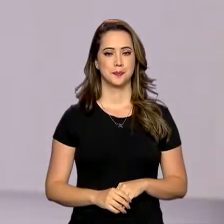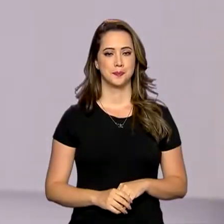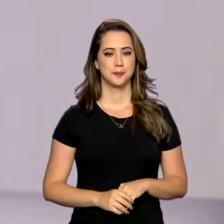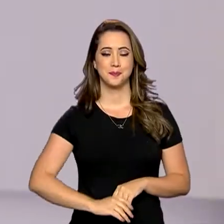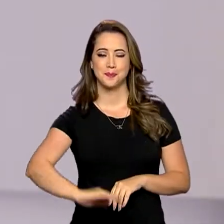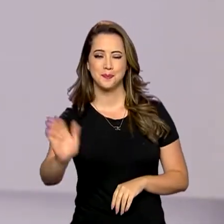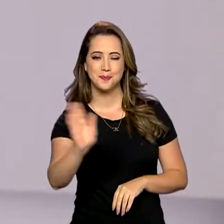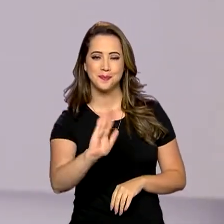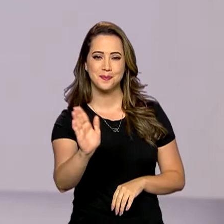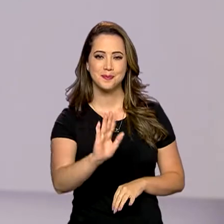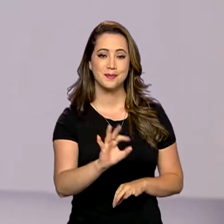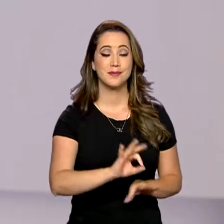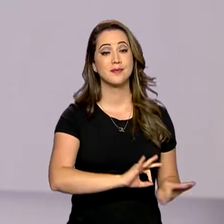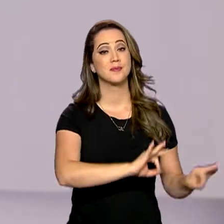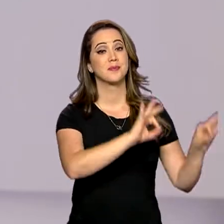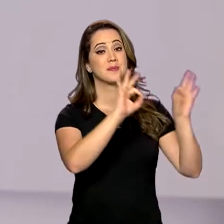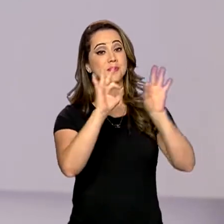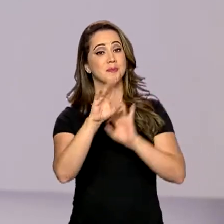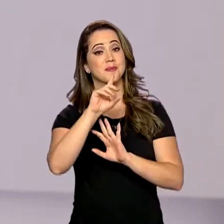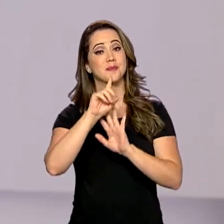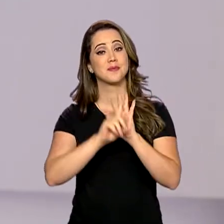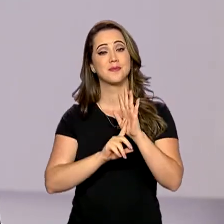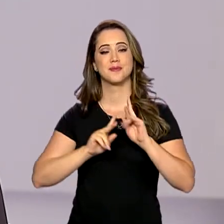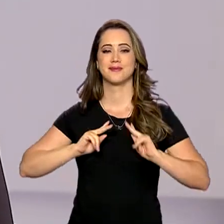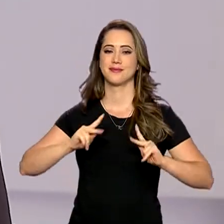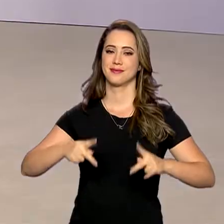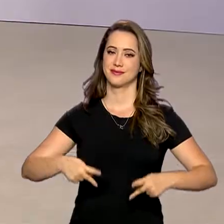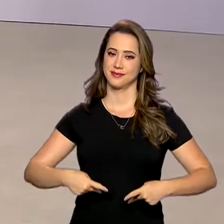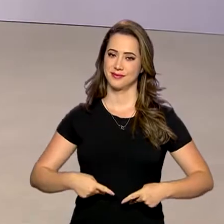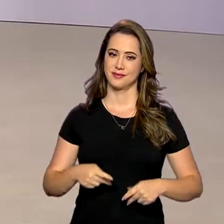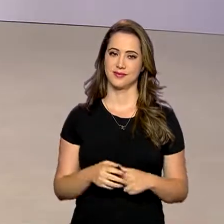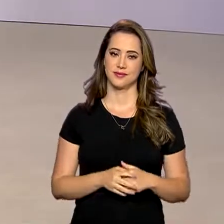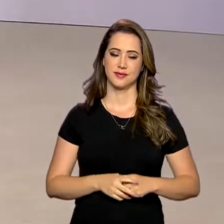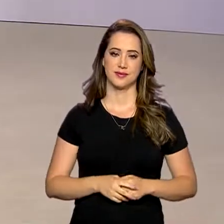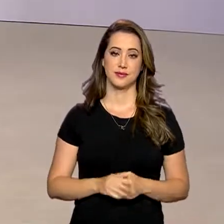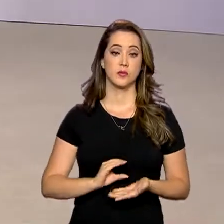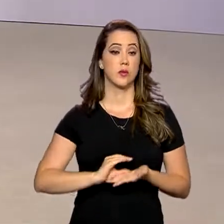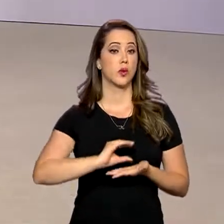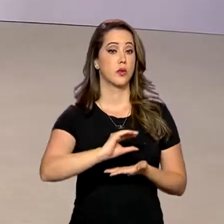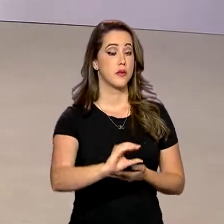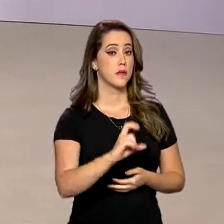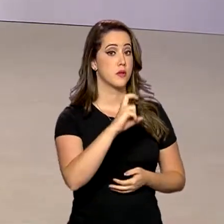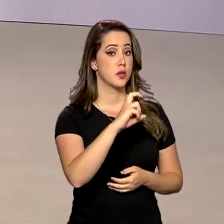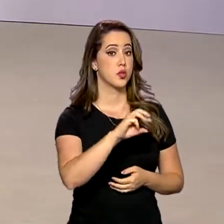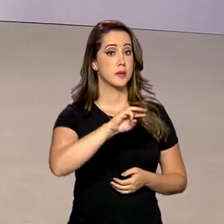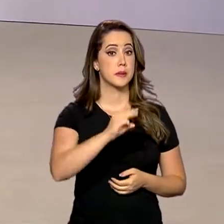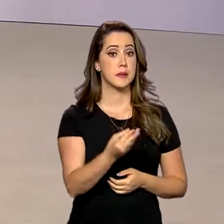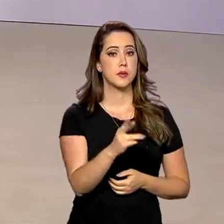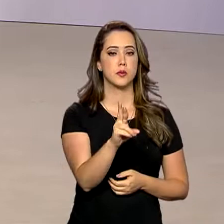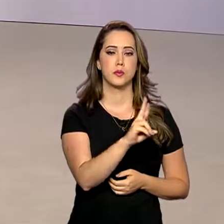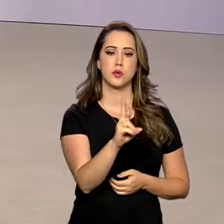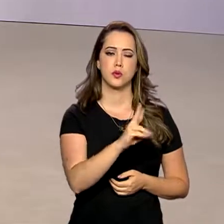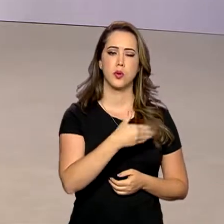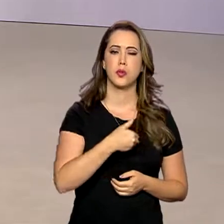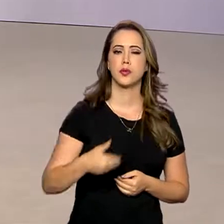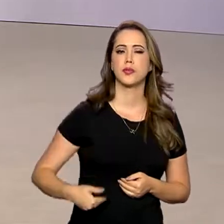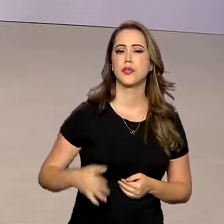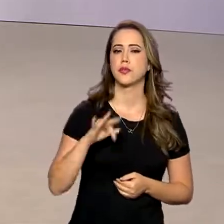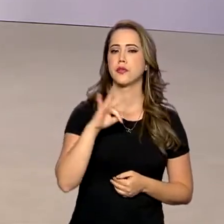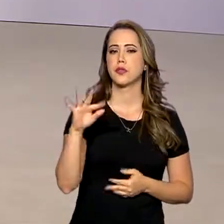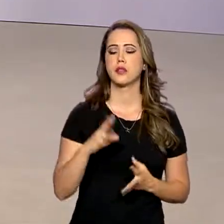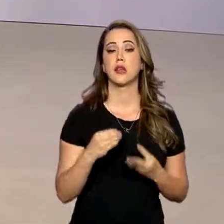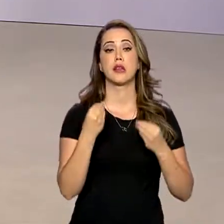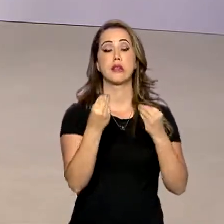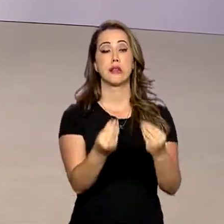Olá, está no ar o Boletim Direitos Humanos. Com investimento de 5 milhões de reais, o governo federal